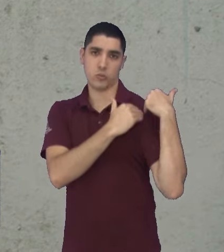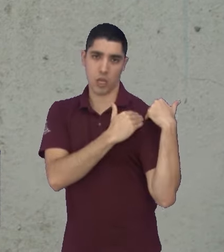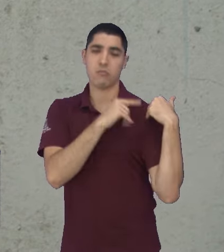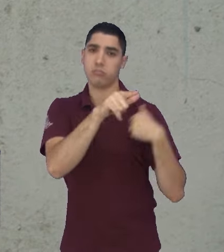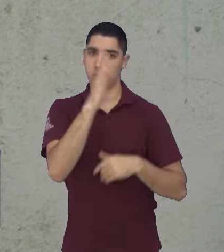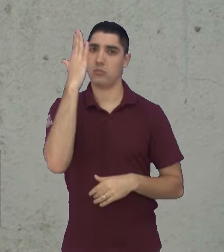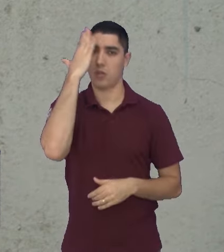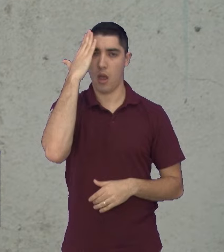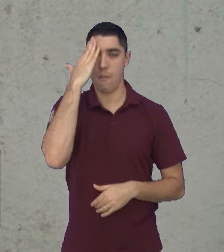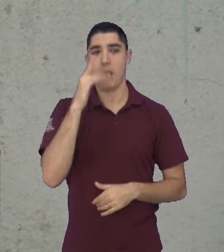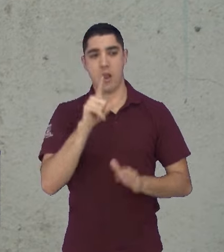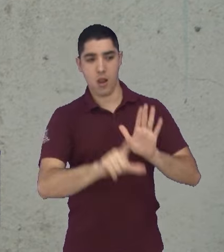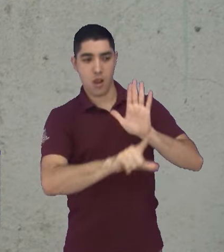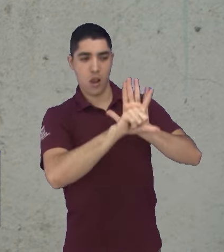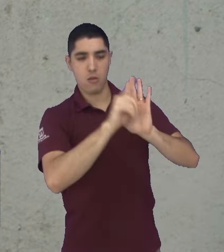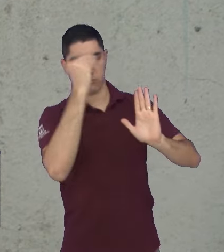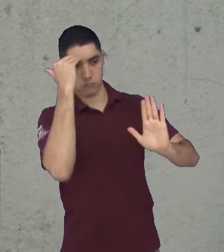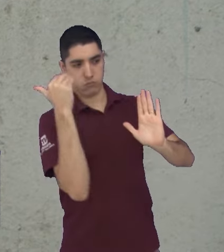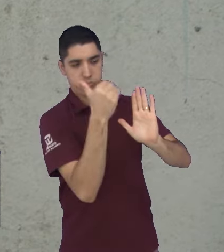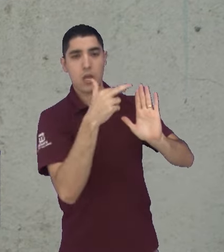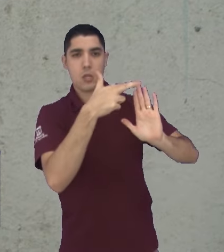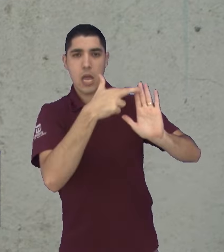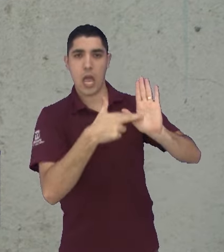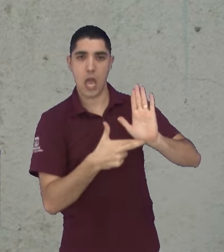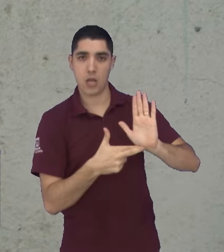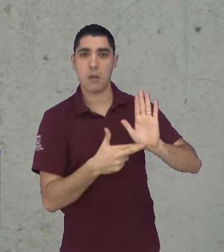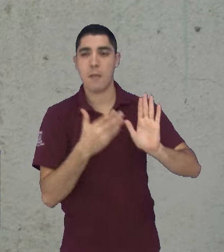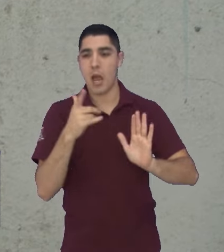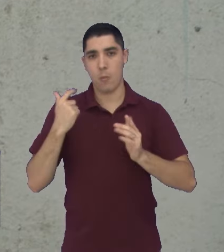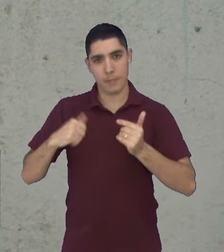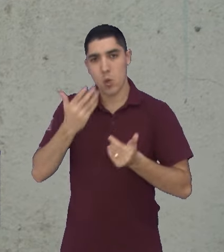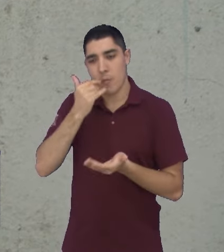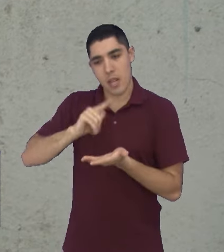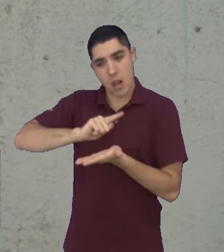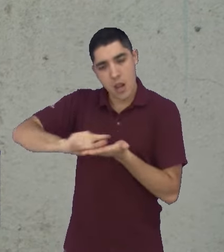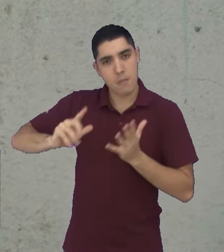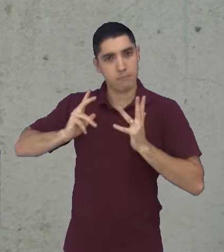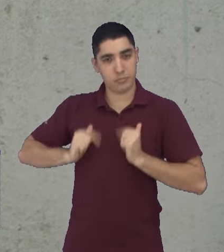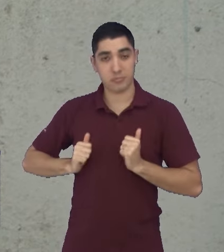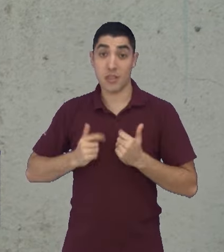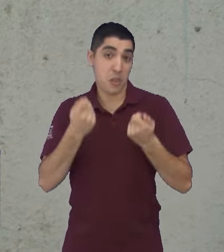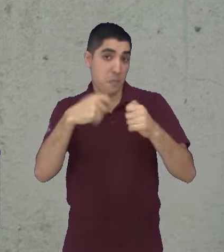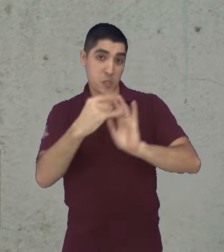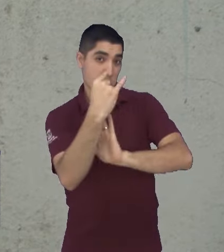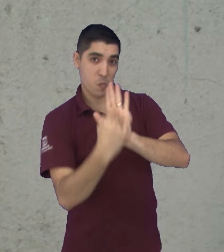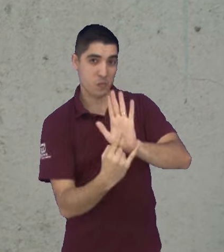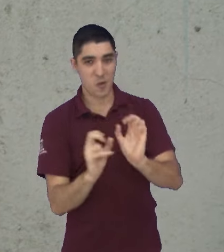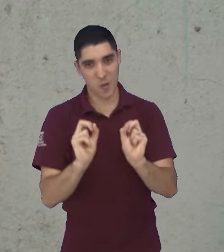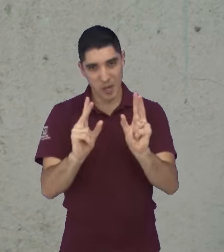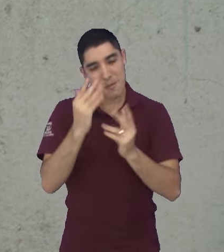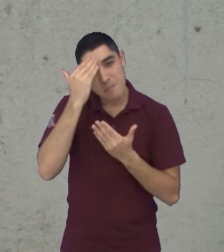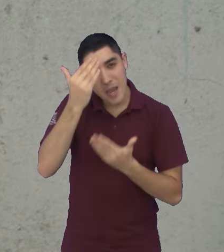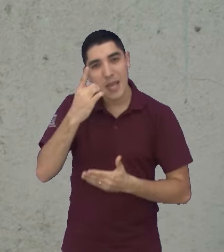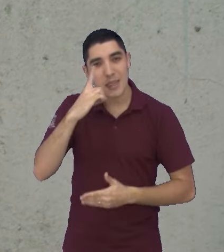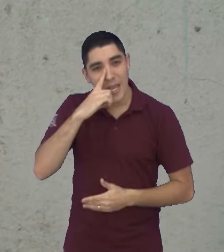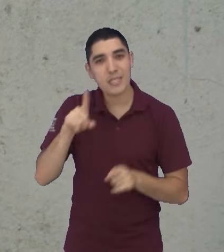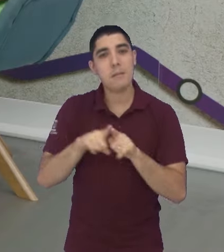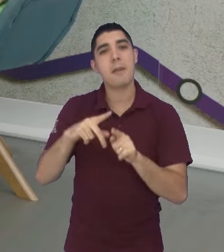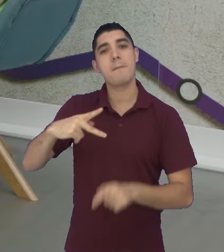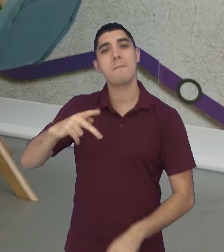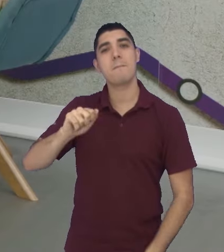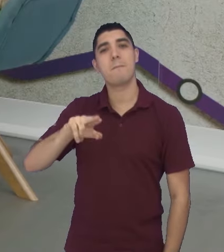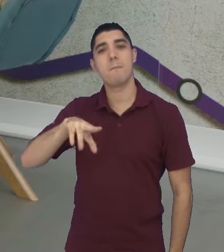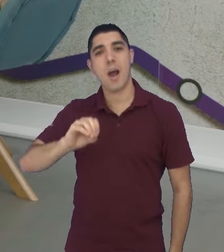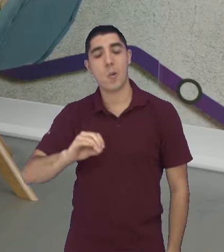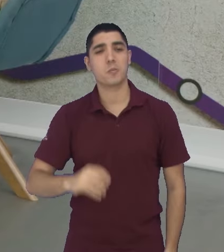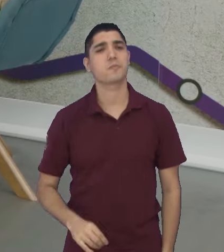cumprir a legislação sanitária. Então, não precisa de licença, viu? Muito obrigada, viu, Dani, Paulo, mais uma vez. Tatiana, voltando aqui,